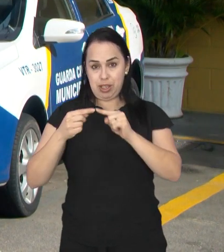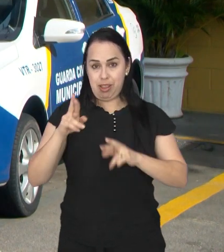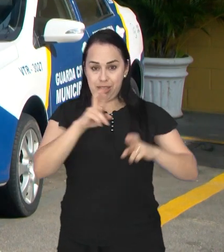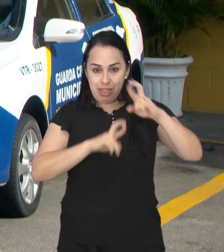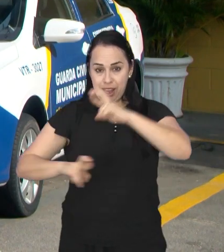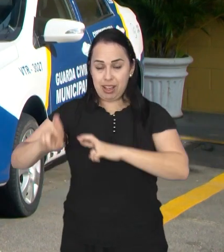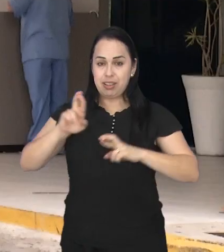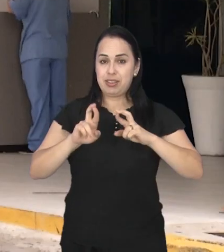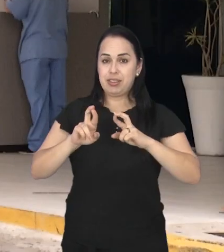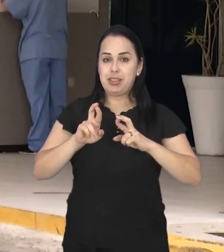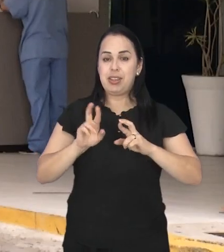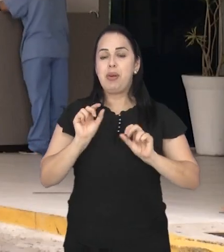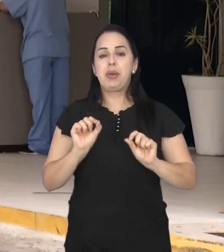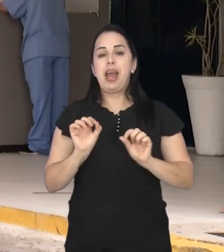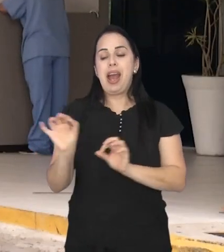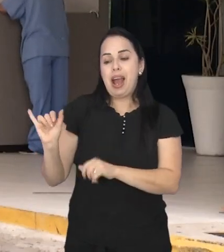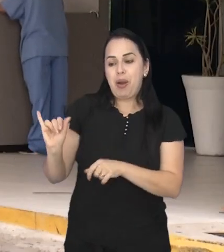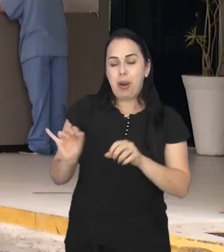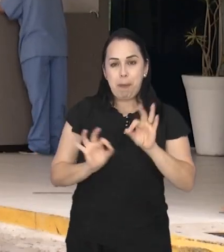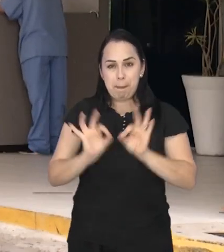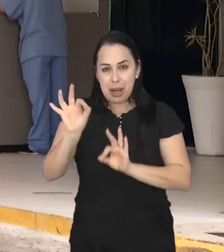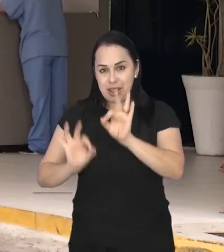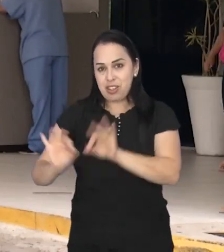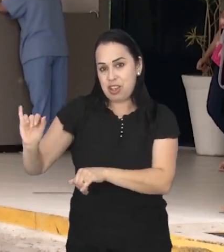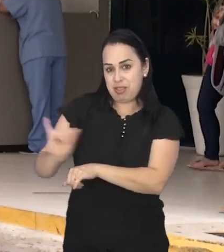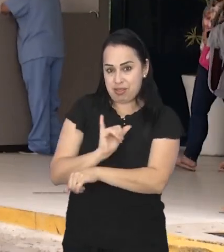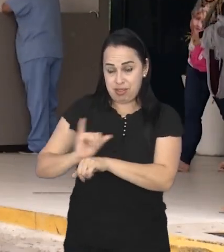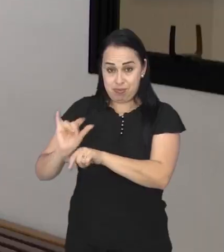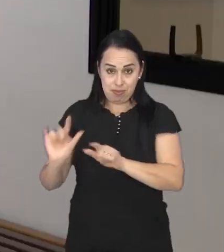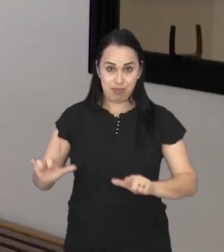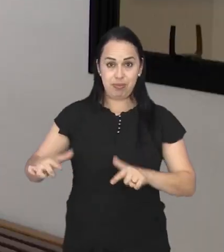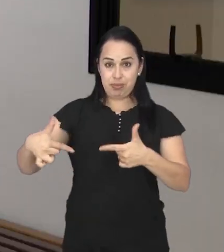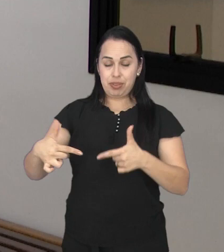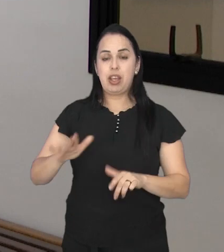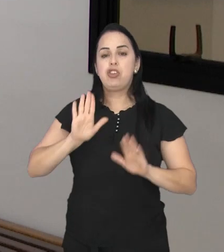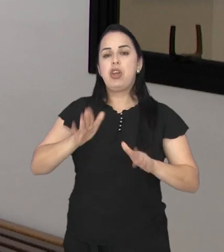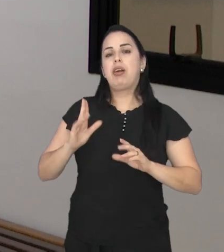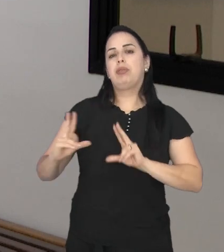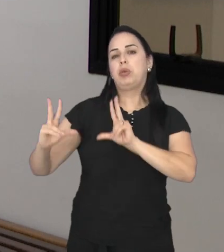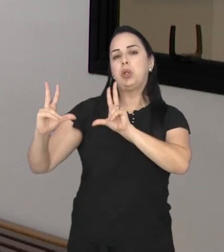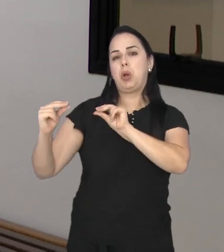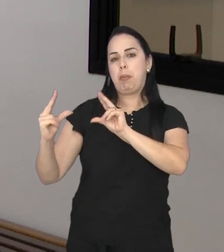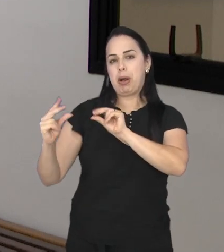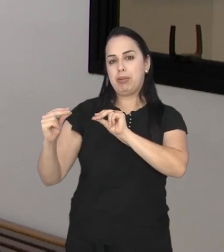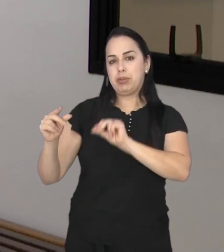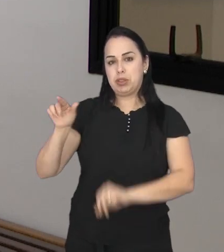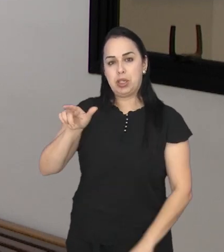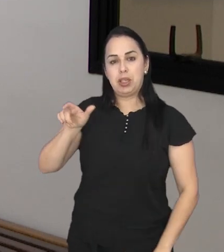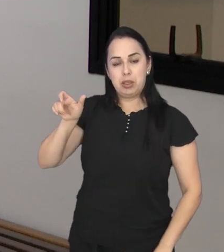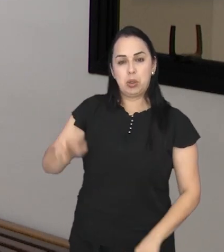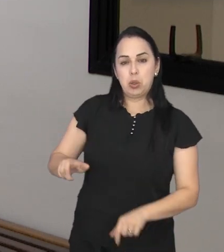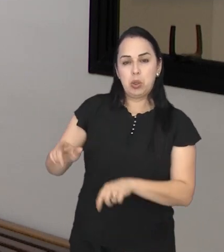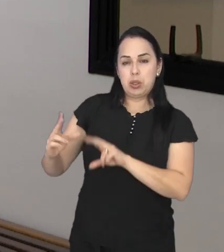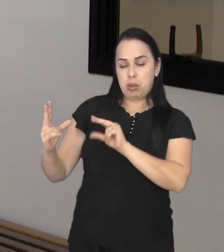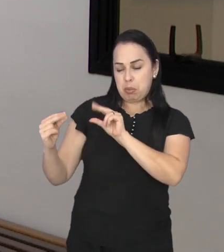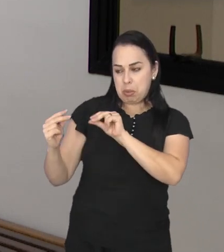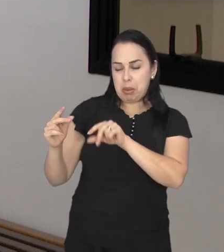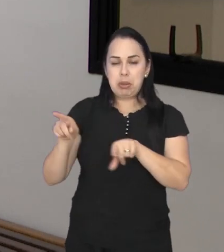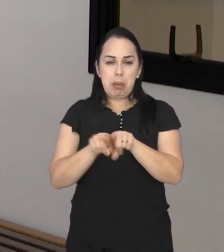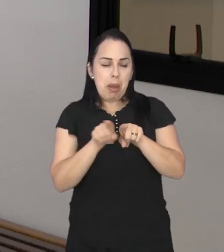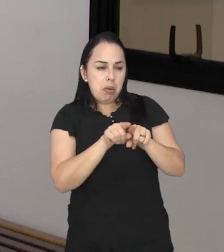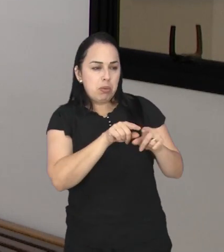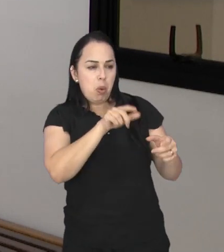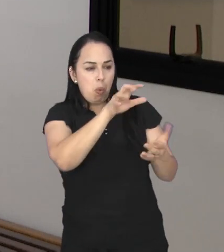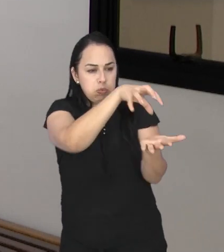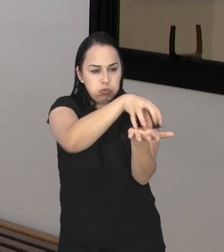Programa Ronda da Saúde será o planejamento das ações. A gente já tem conversado com a gestão e o gerenciamento